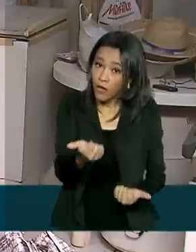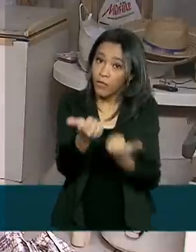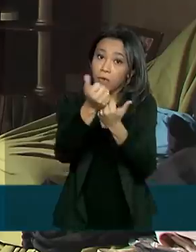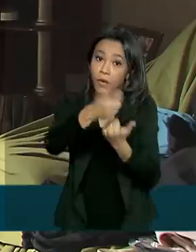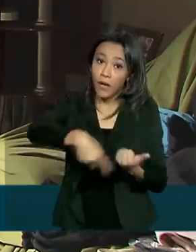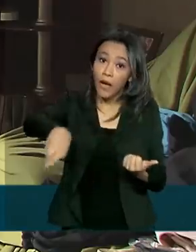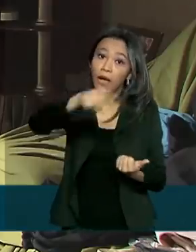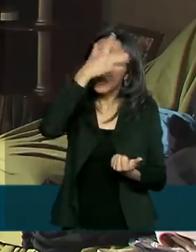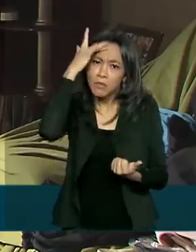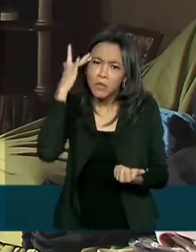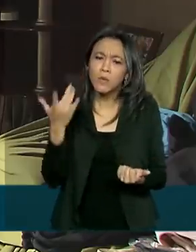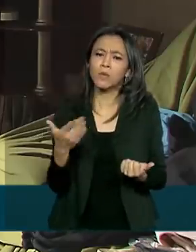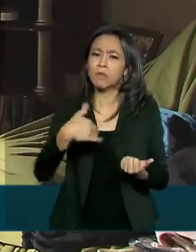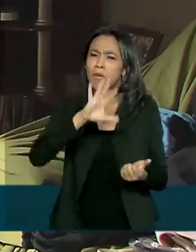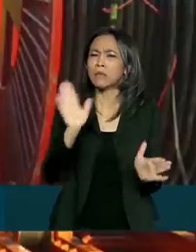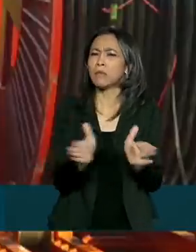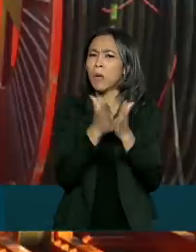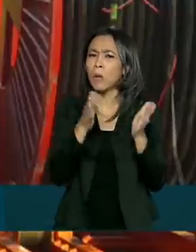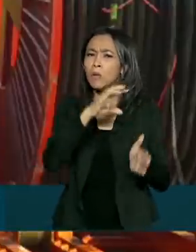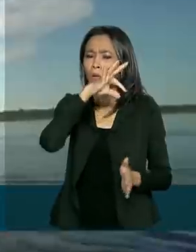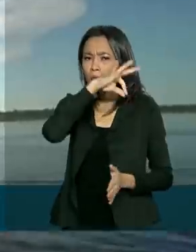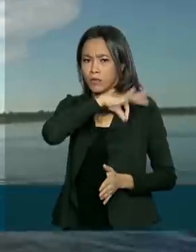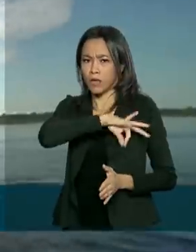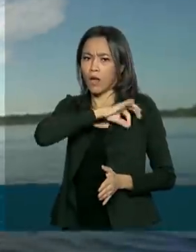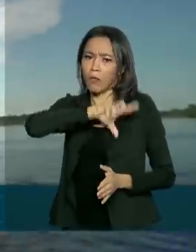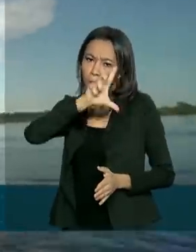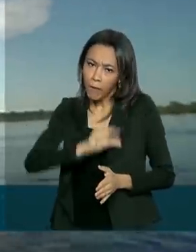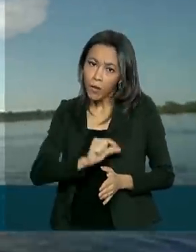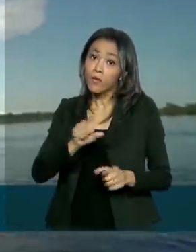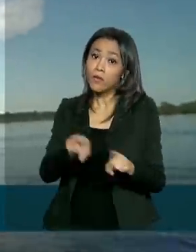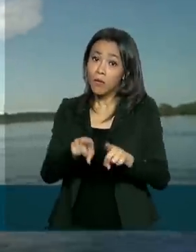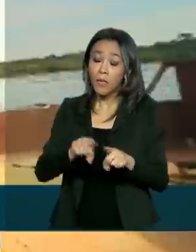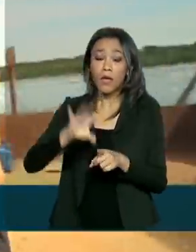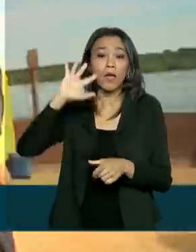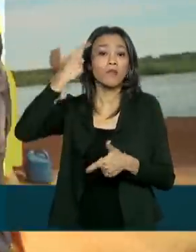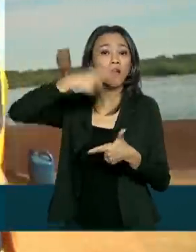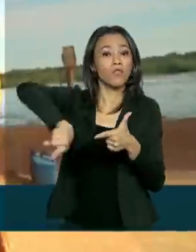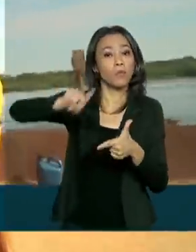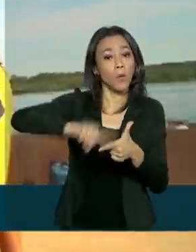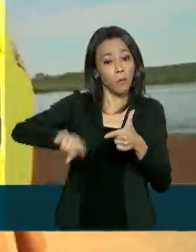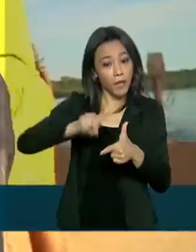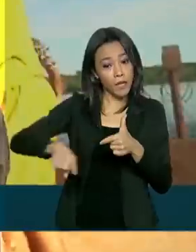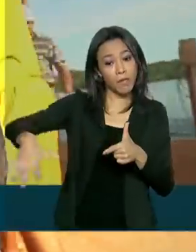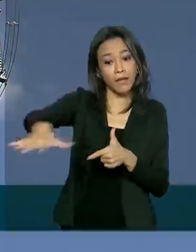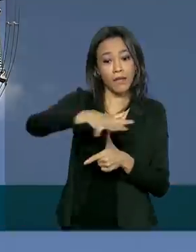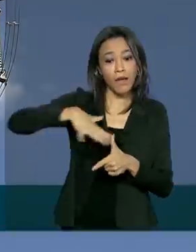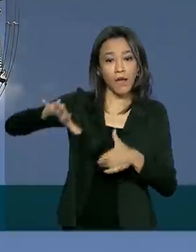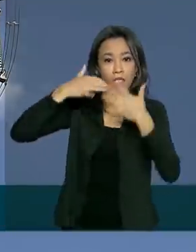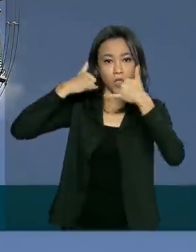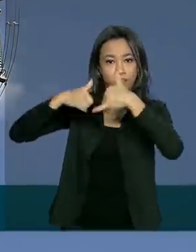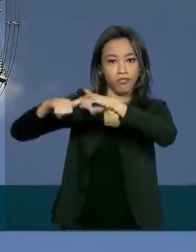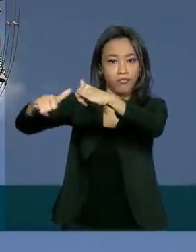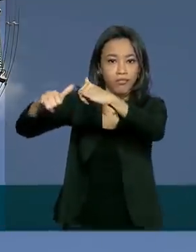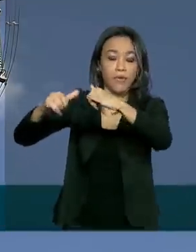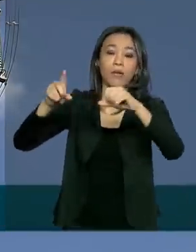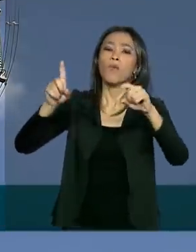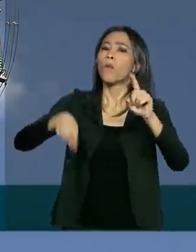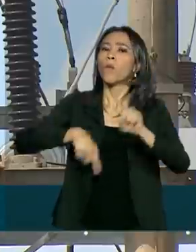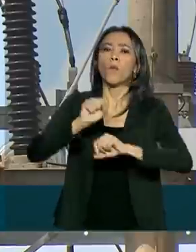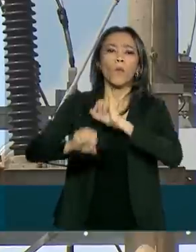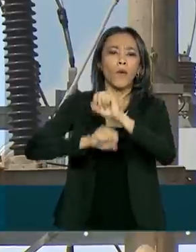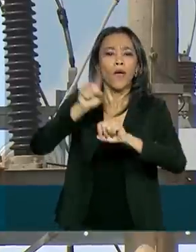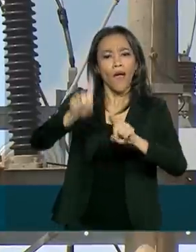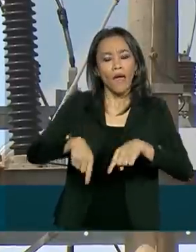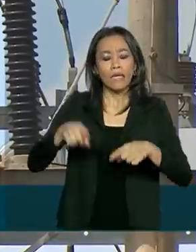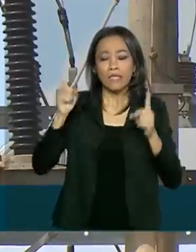consumidores mais vulneráveis, também tratam o problema enfrentado pelo setor elétrico, que é a dificuldade